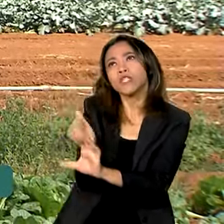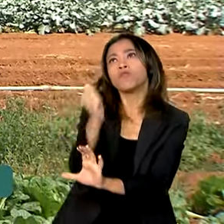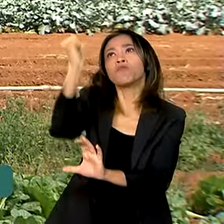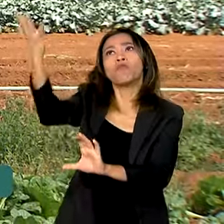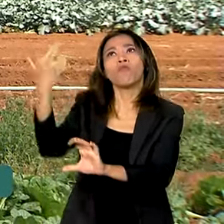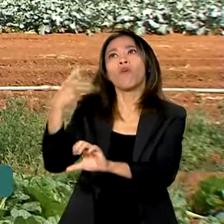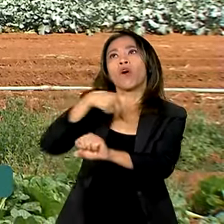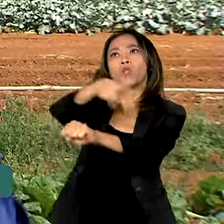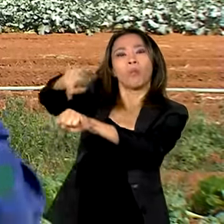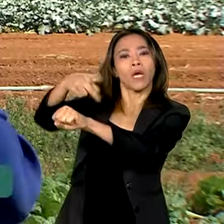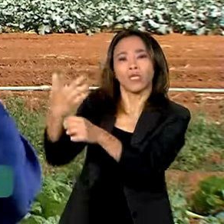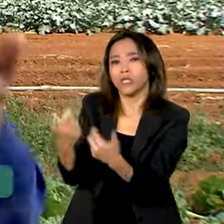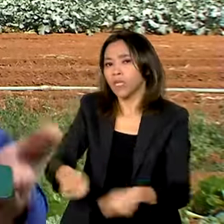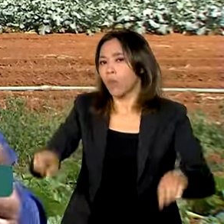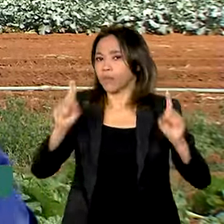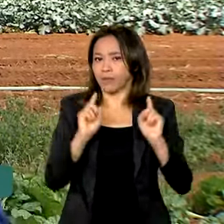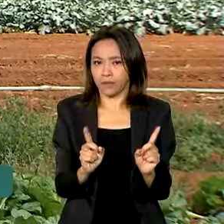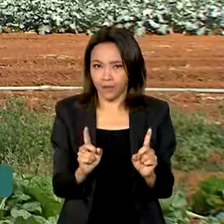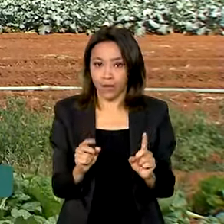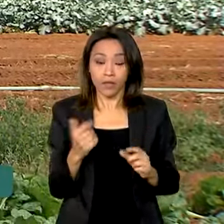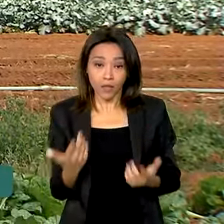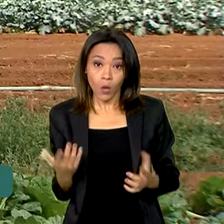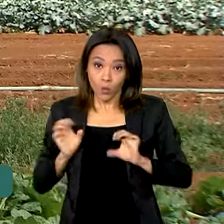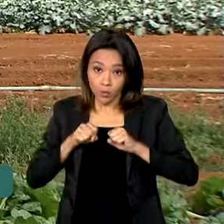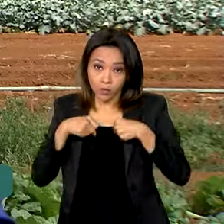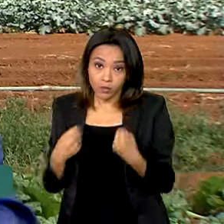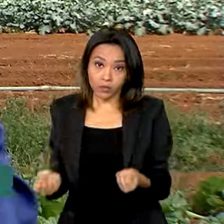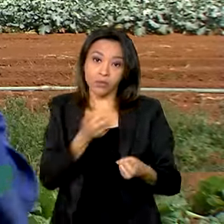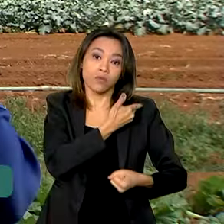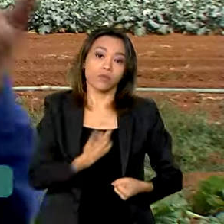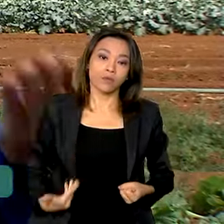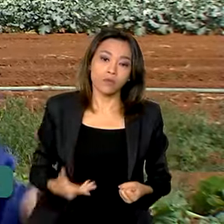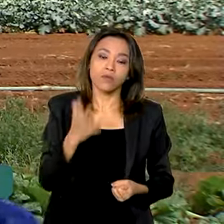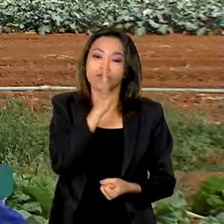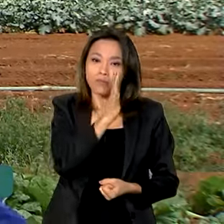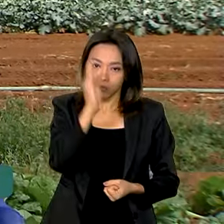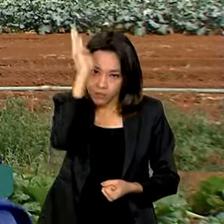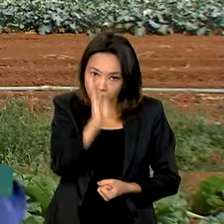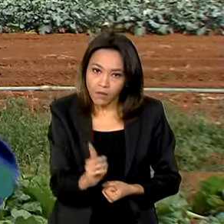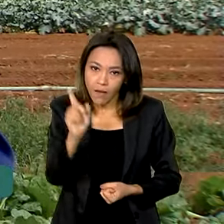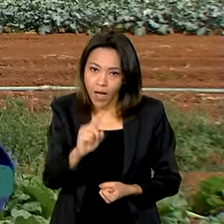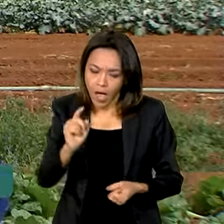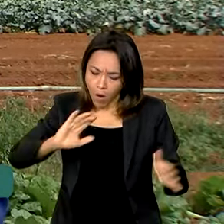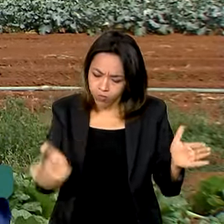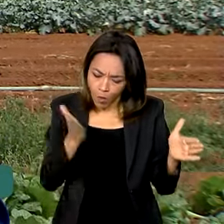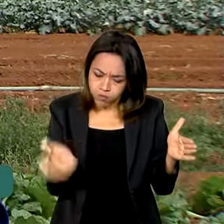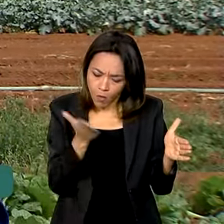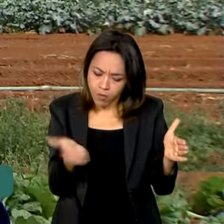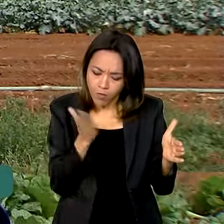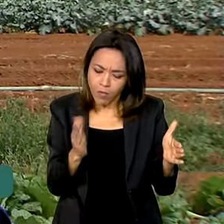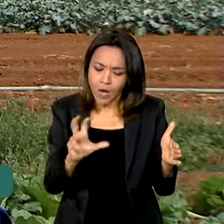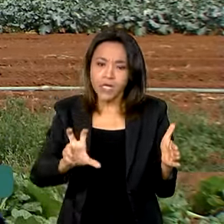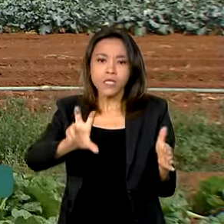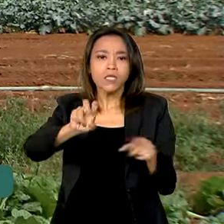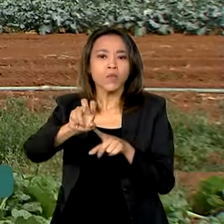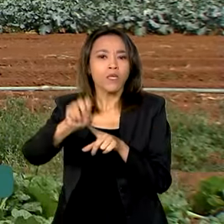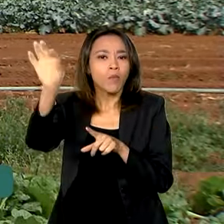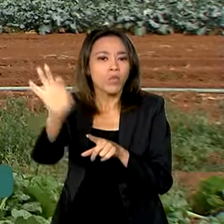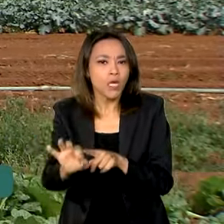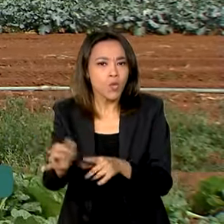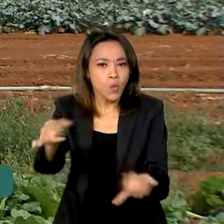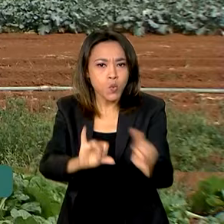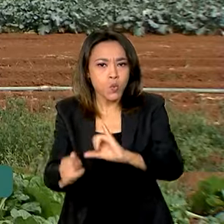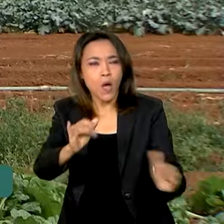fertilizantes. O empenho do governo brasileiro é aumentar a produção em 50% até